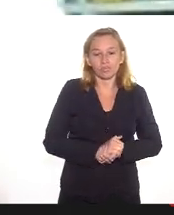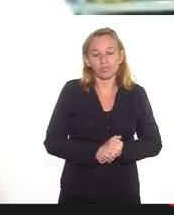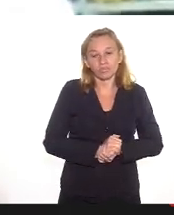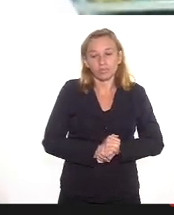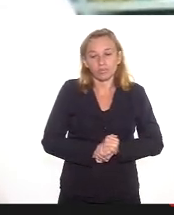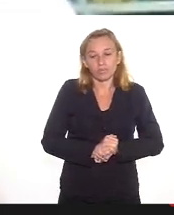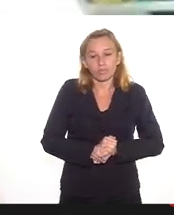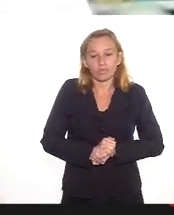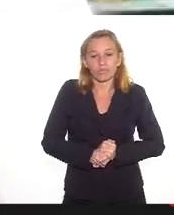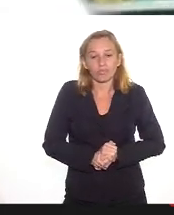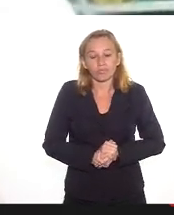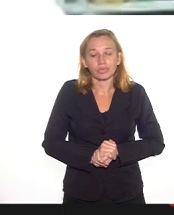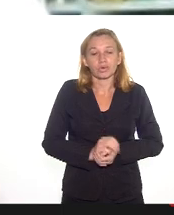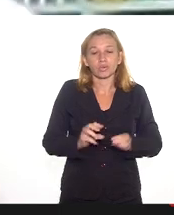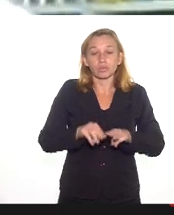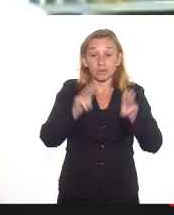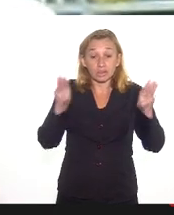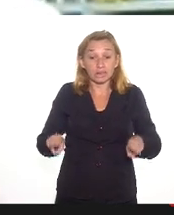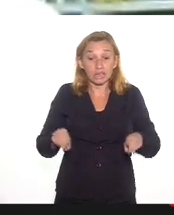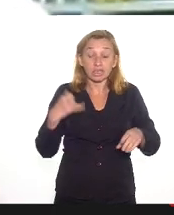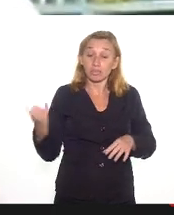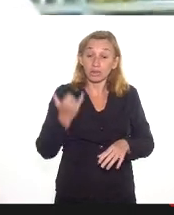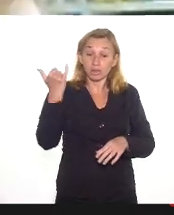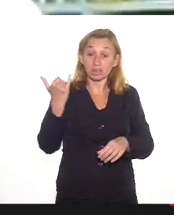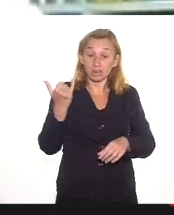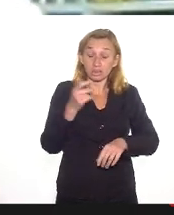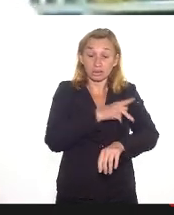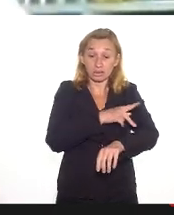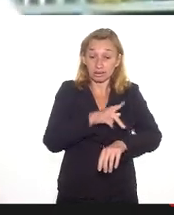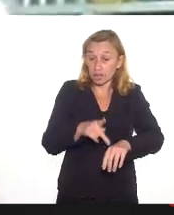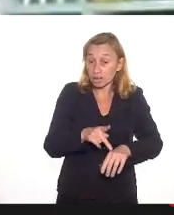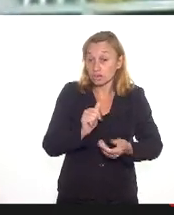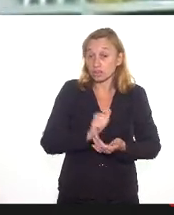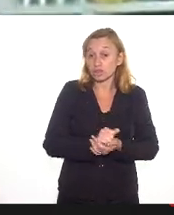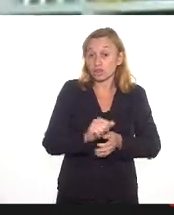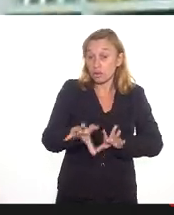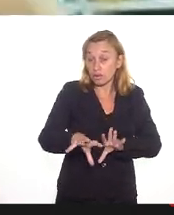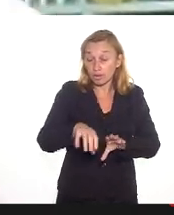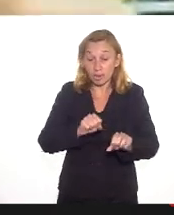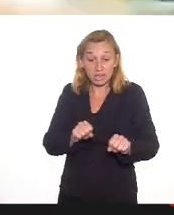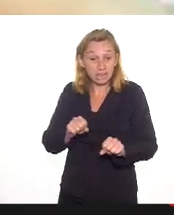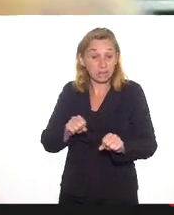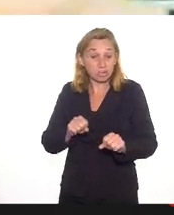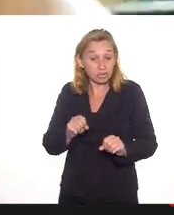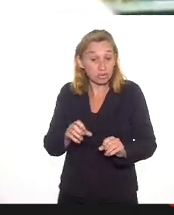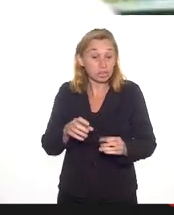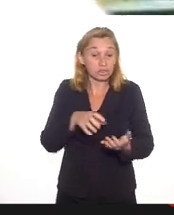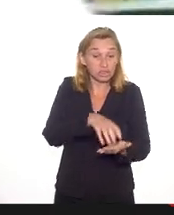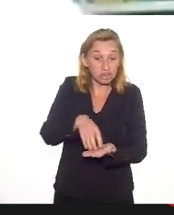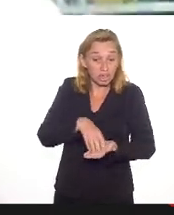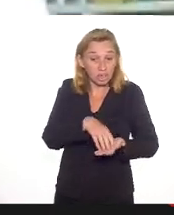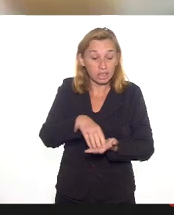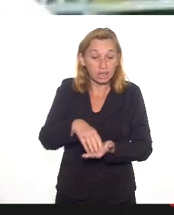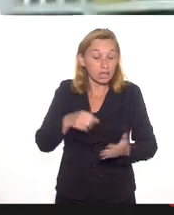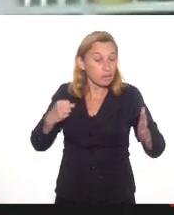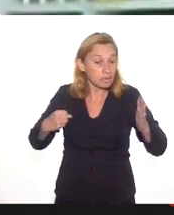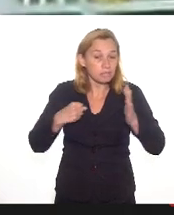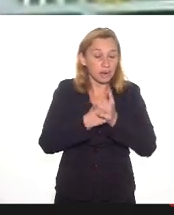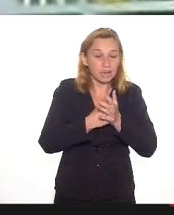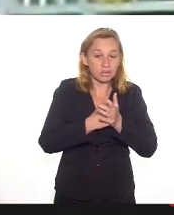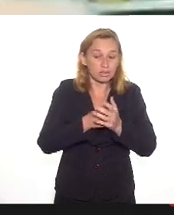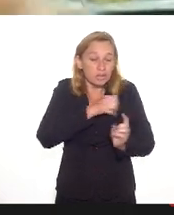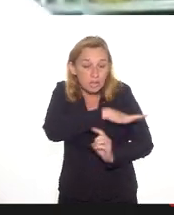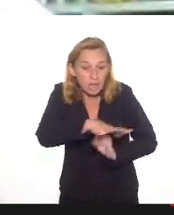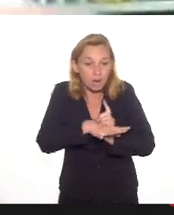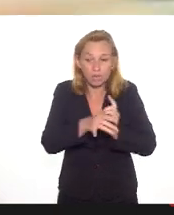Os museus têm um importante papel pedagógico, têm potencial de formação de redes e têm, acima de tudo, impacto social no momento